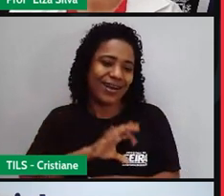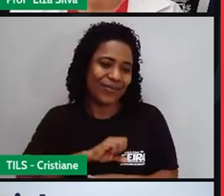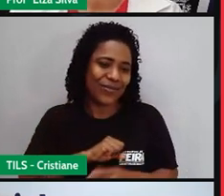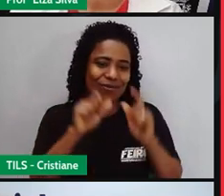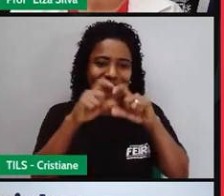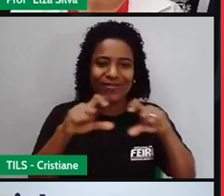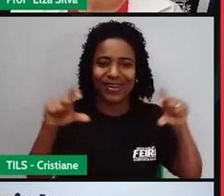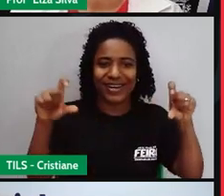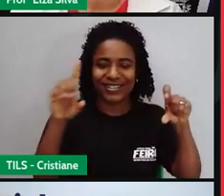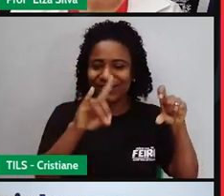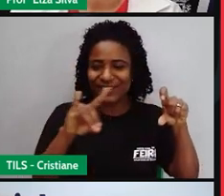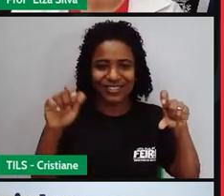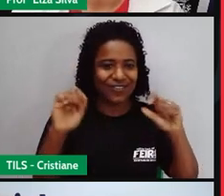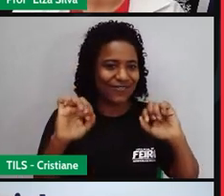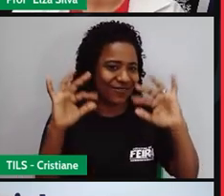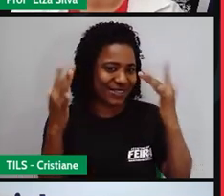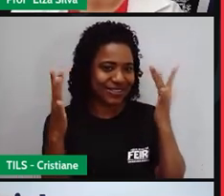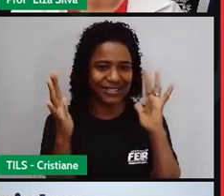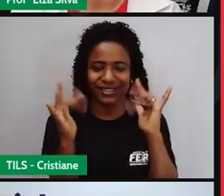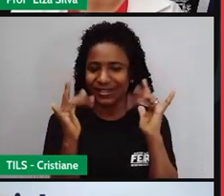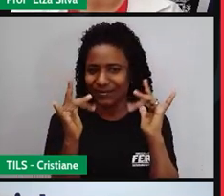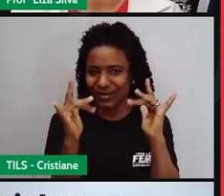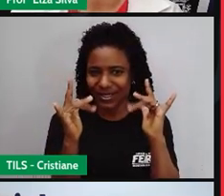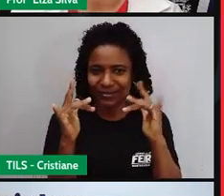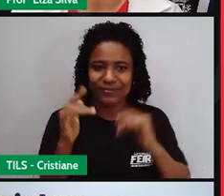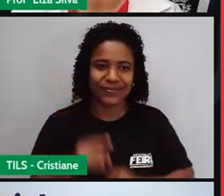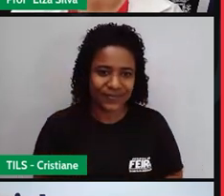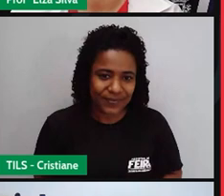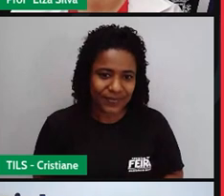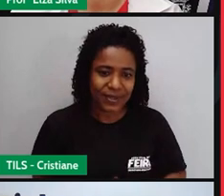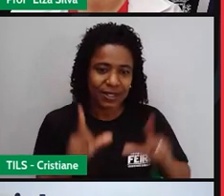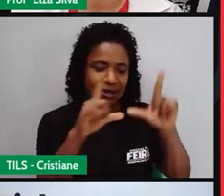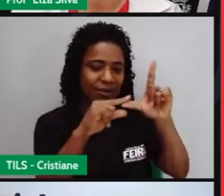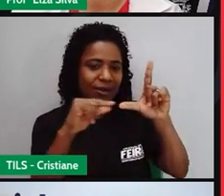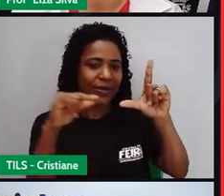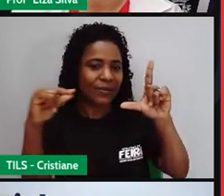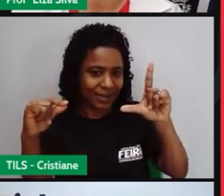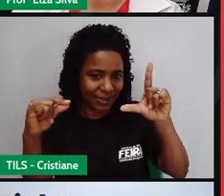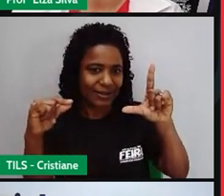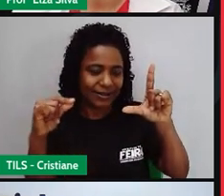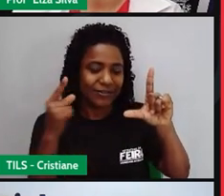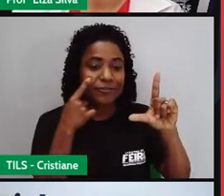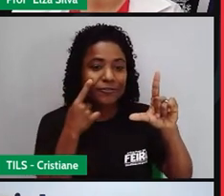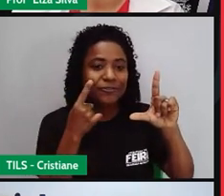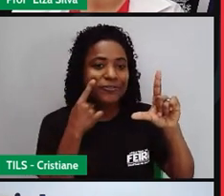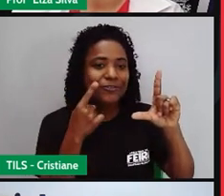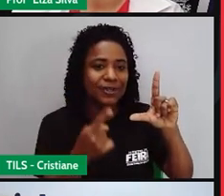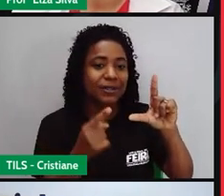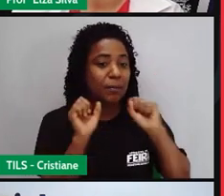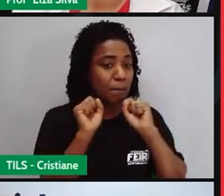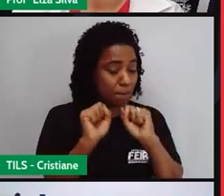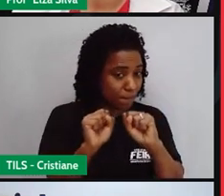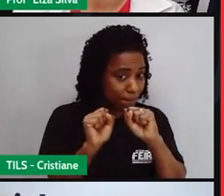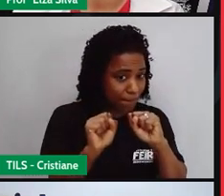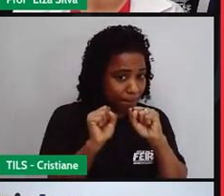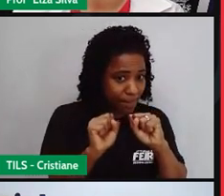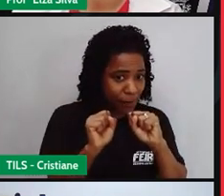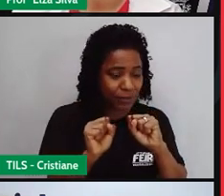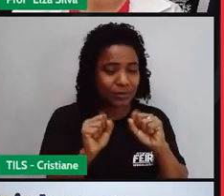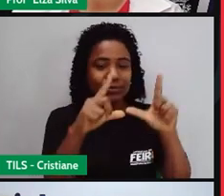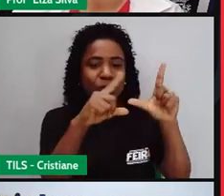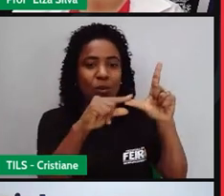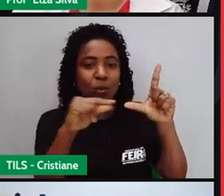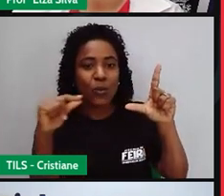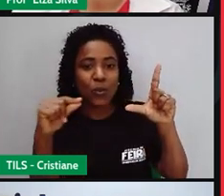desse vídeo o link para vocês acessarem, né? Então, nesse caso vocês podem perceber aí, tem um link que está na